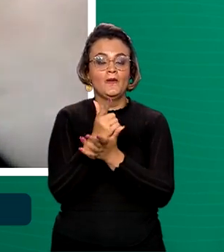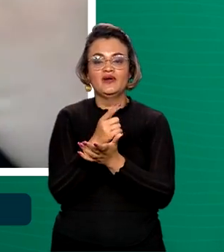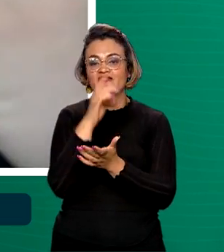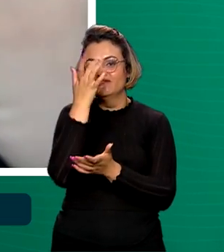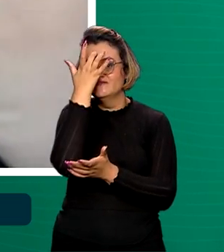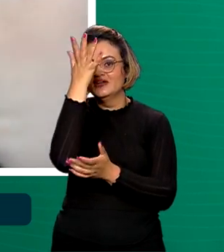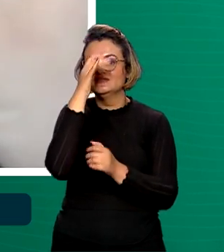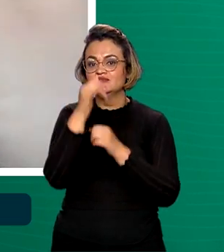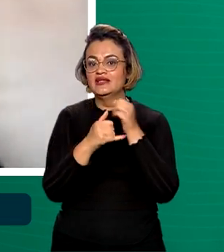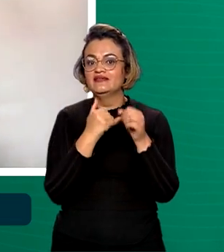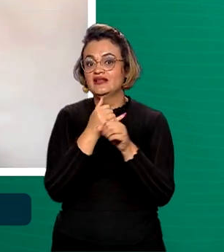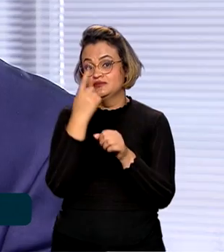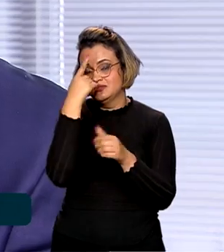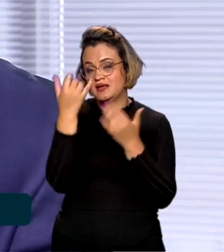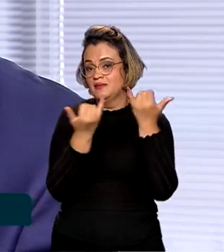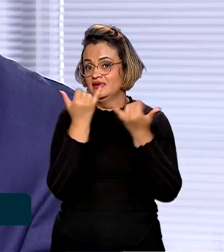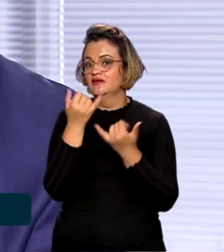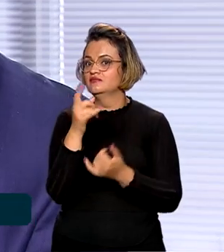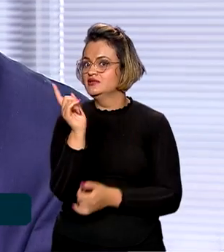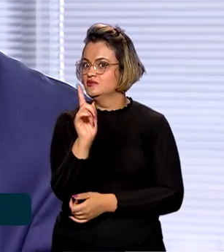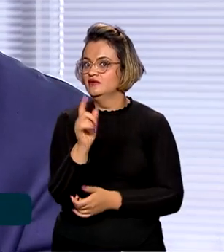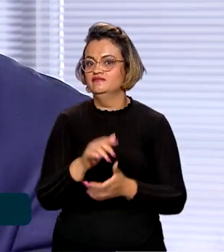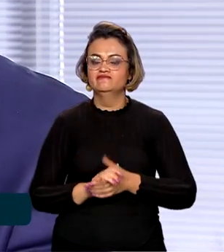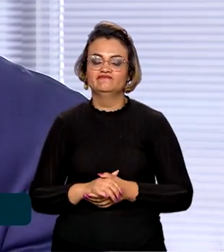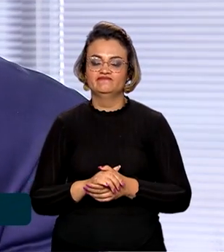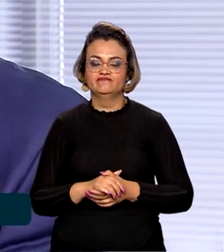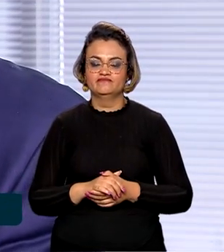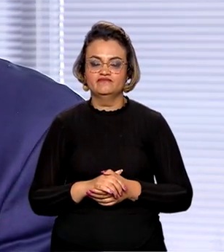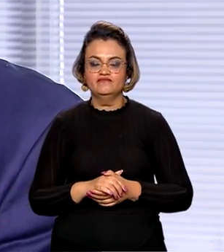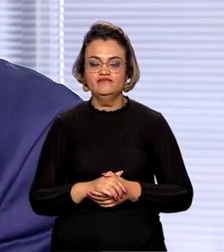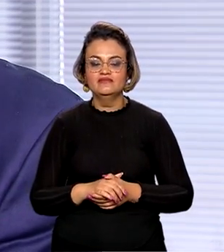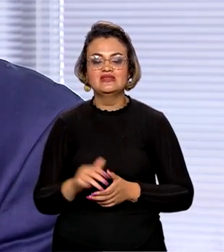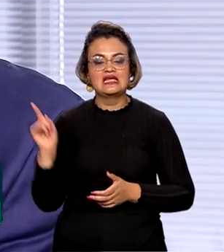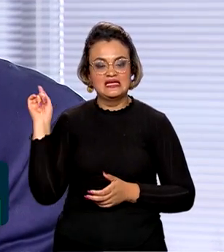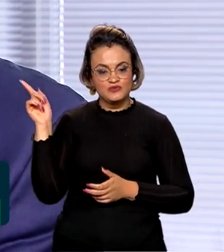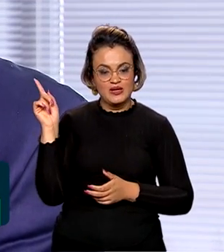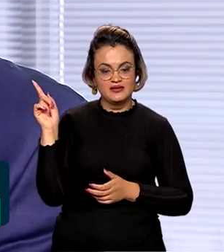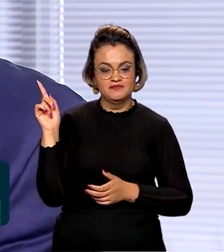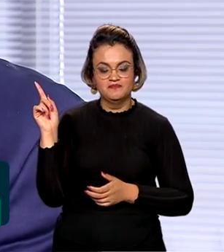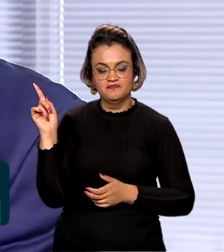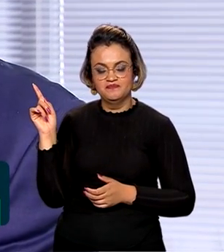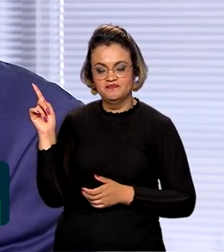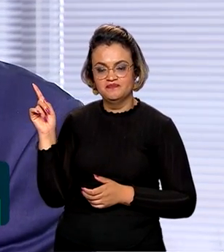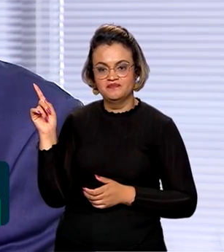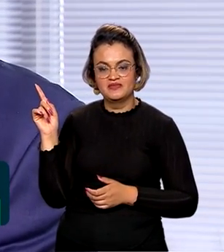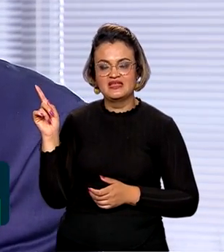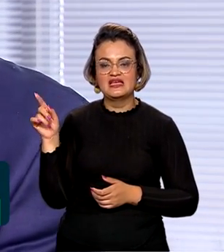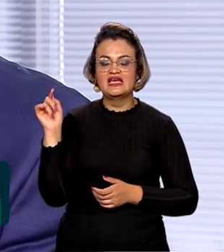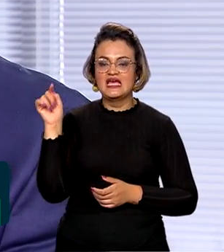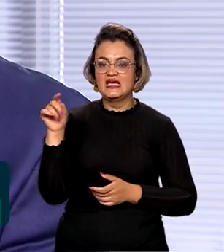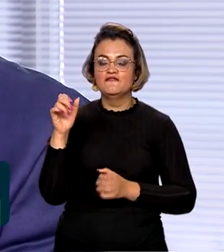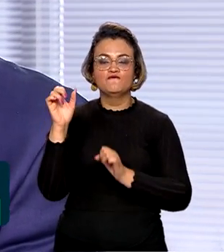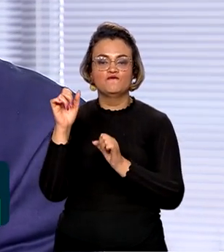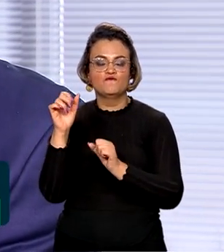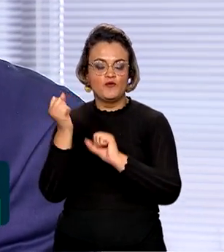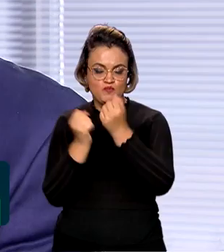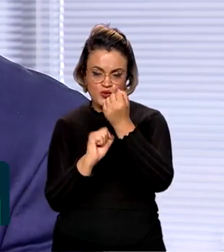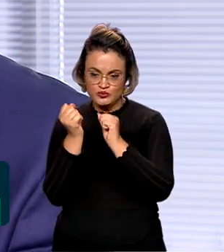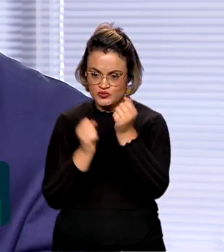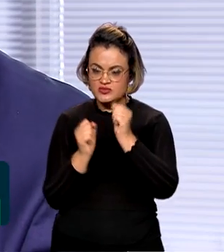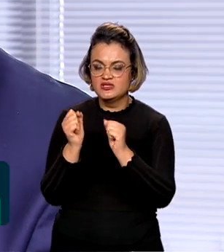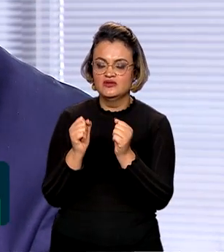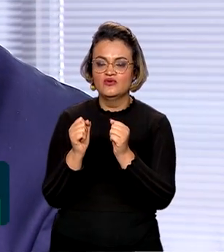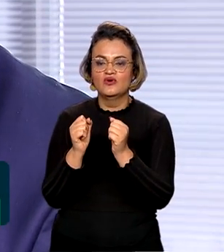como brinquedo. O nós orientamos é que este produto foi fabricado, idealizado,